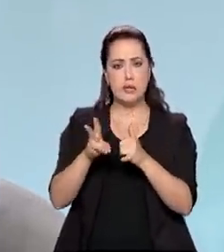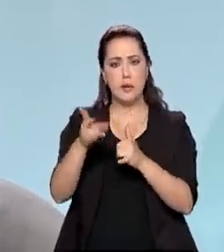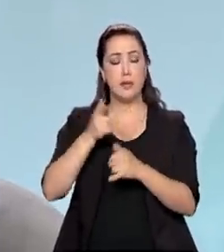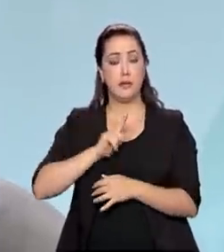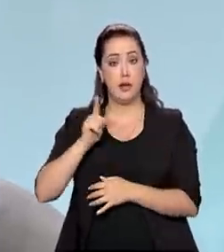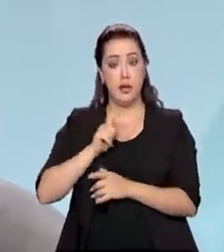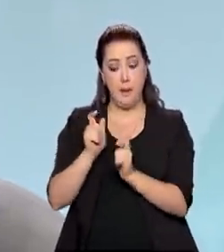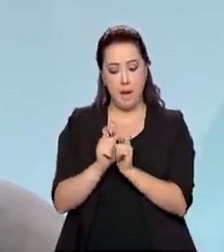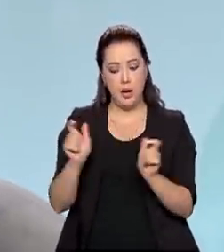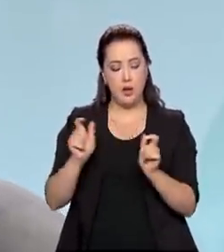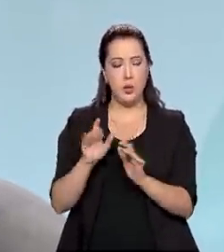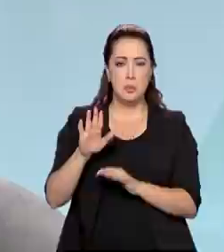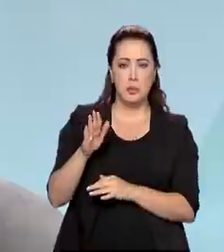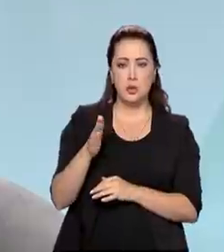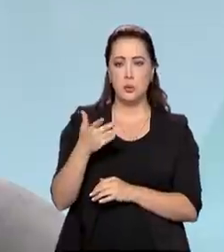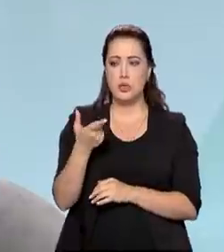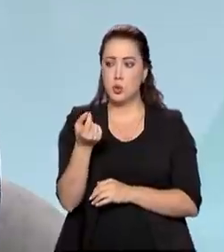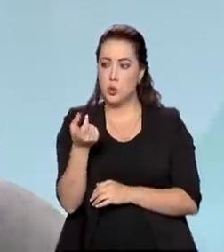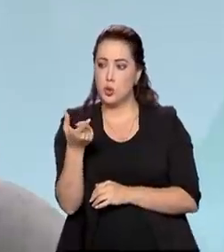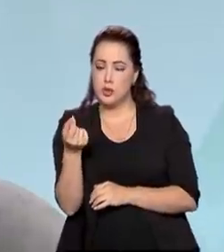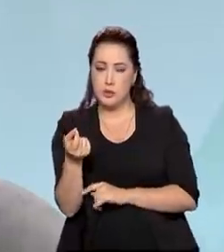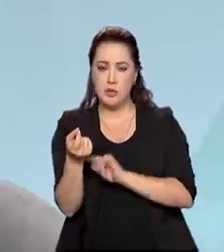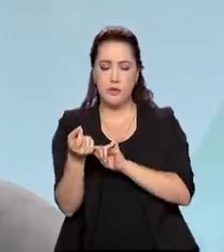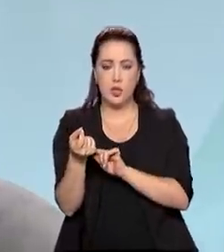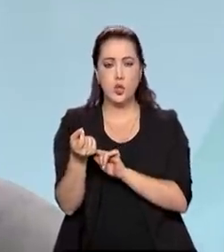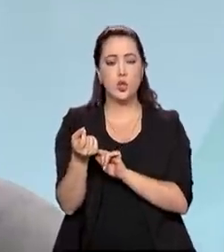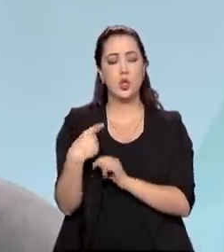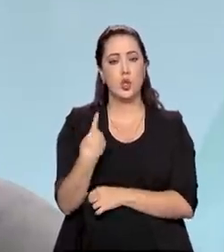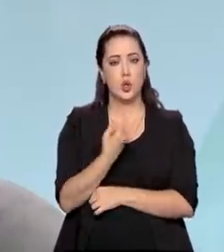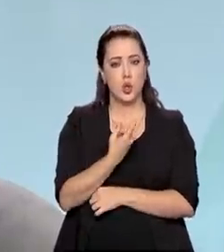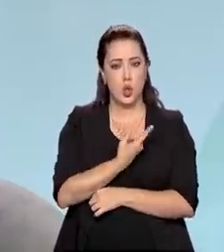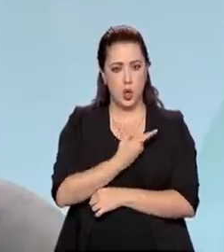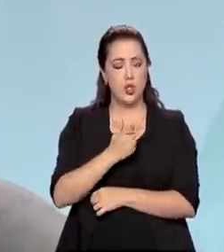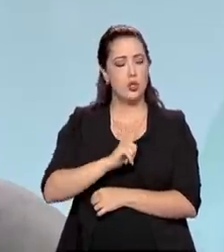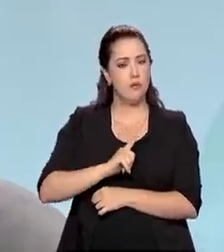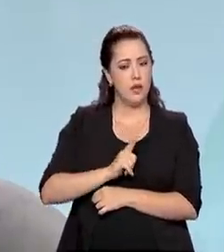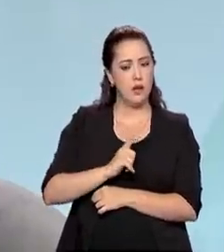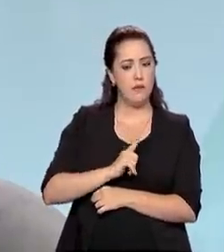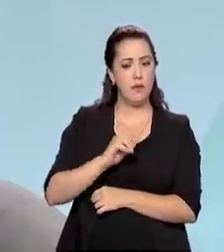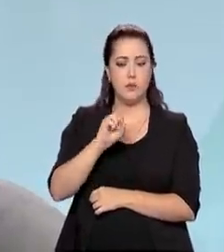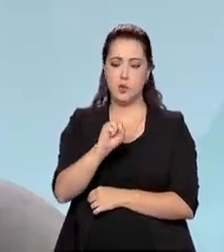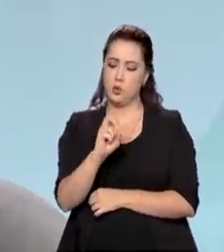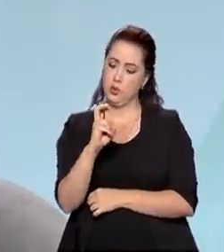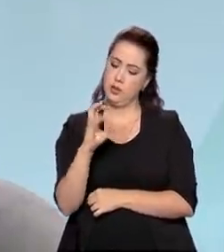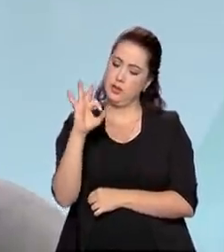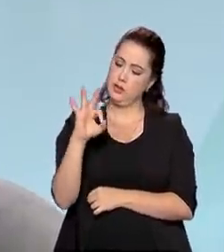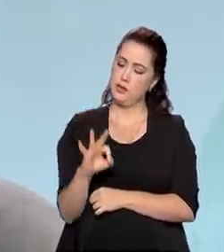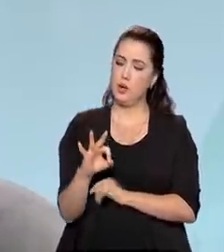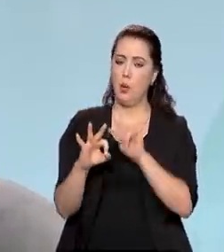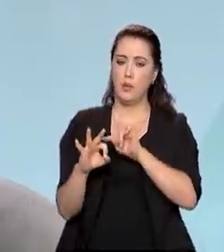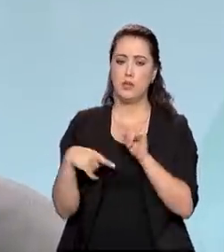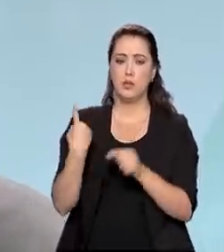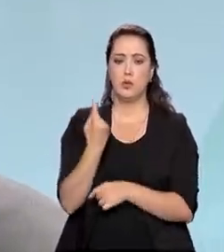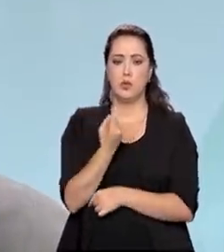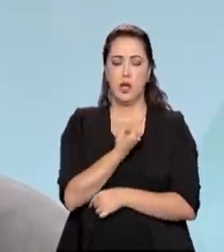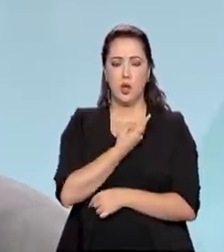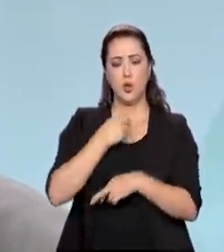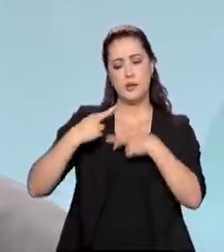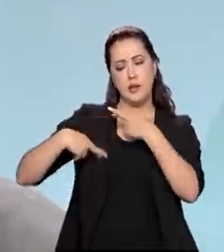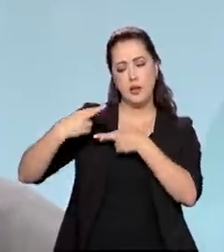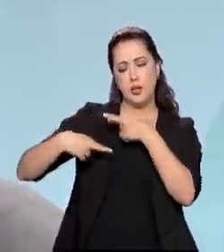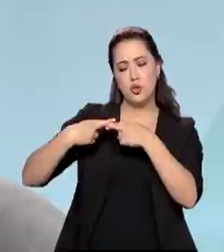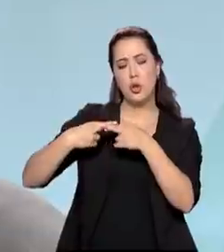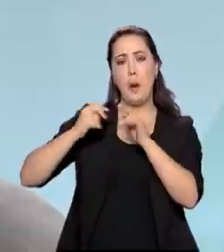ainda maior. Em 2020, terminamos o ano com 85% da nossa matriz